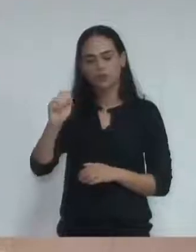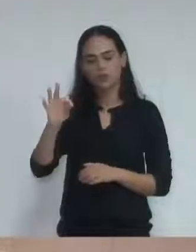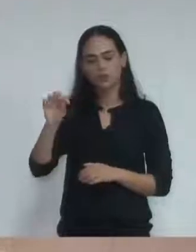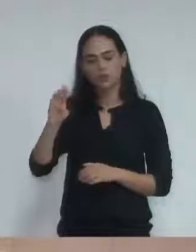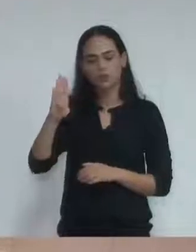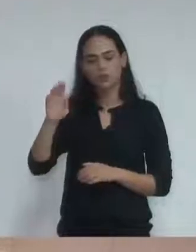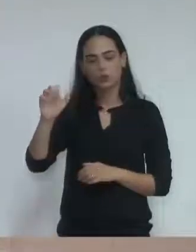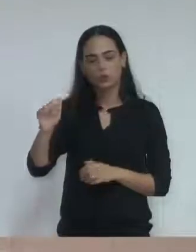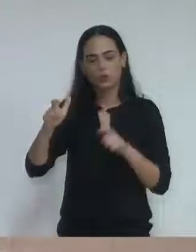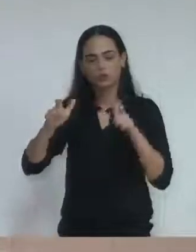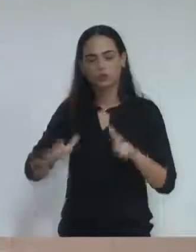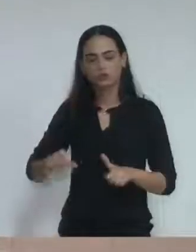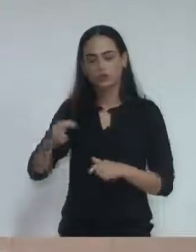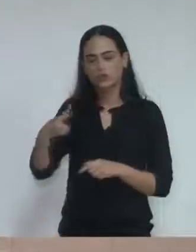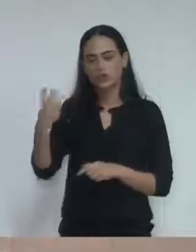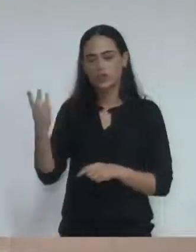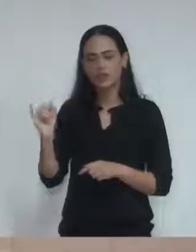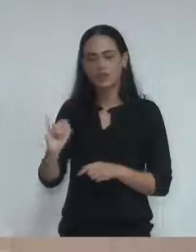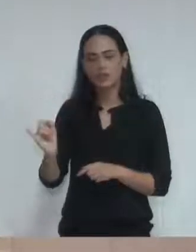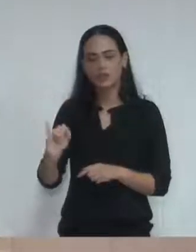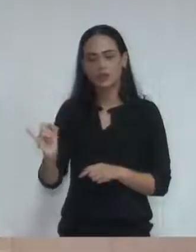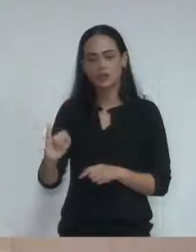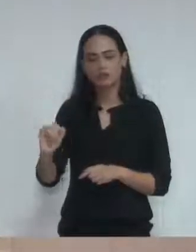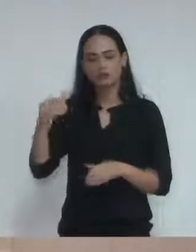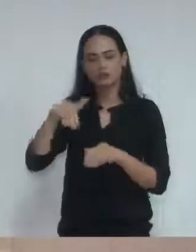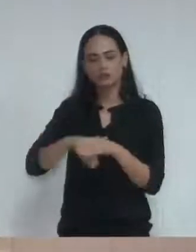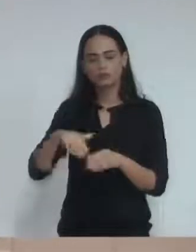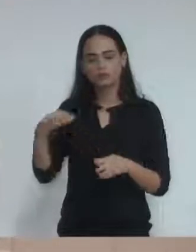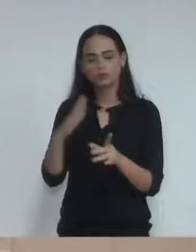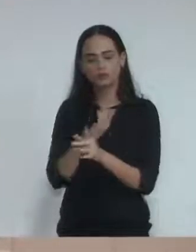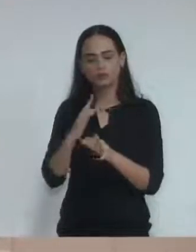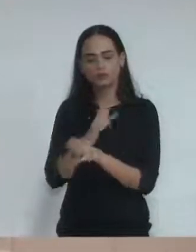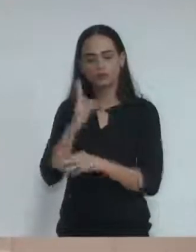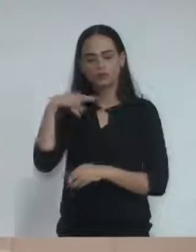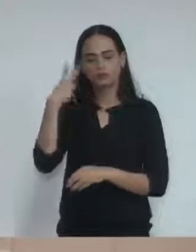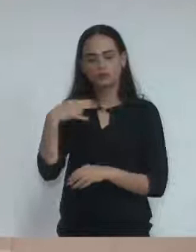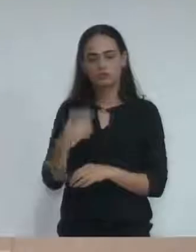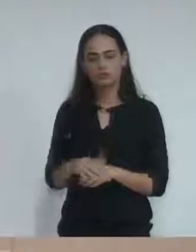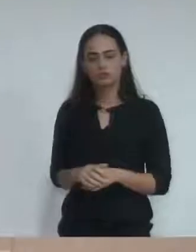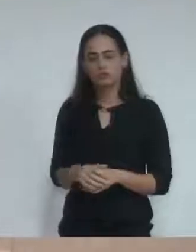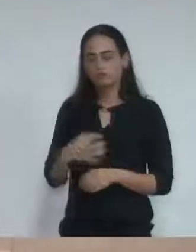Irmãos, Vinheta, São Paulo. Encaminha-se a moção de pesar, número 83, de 2018.